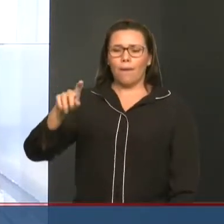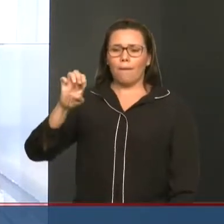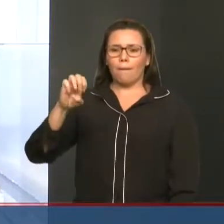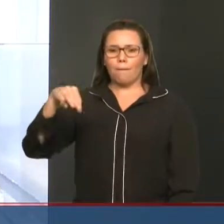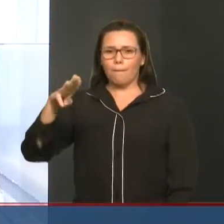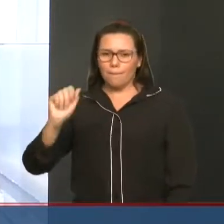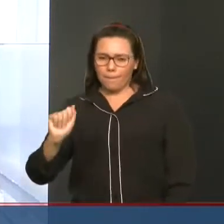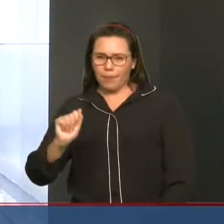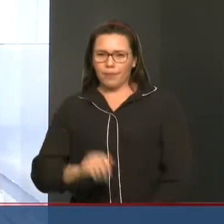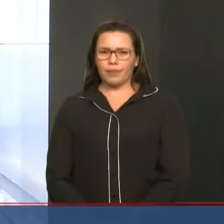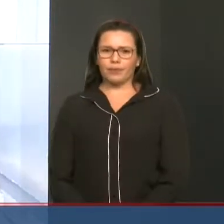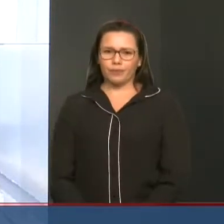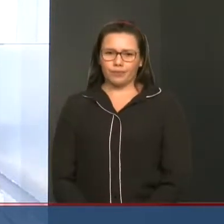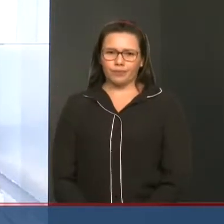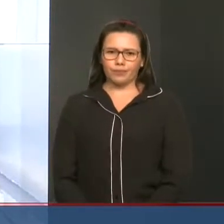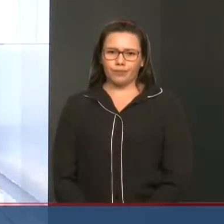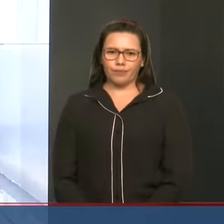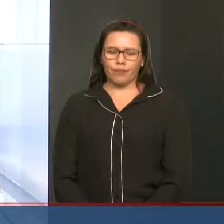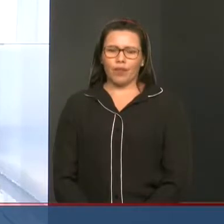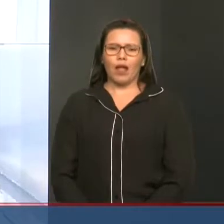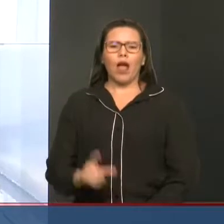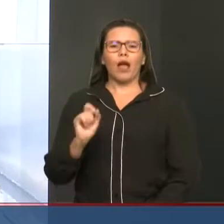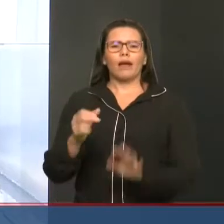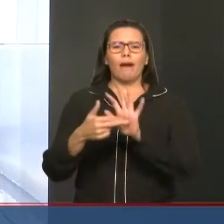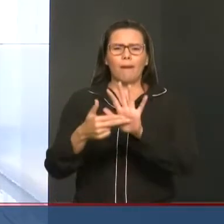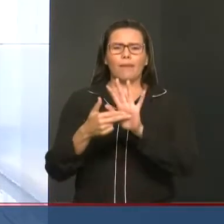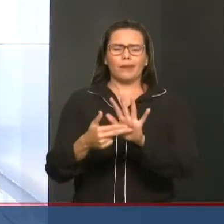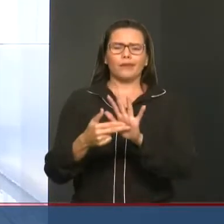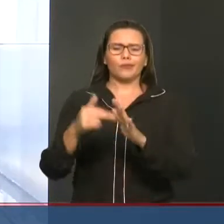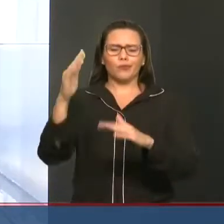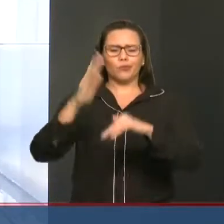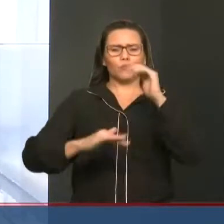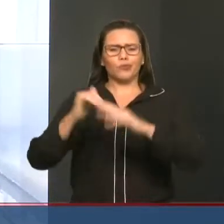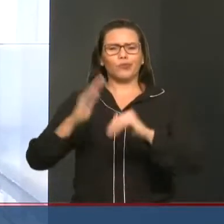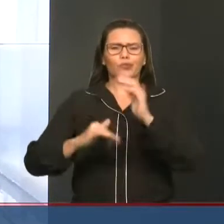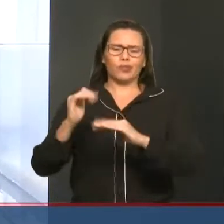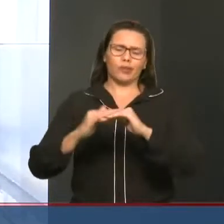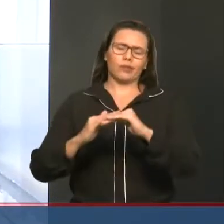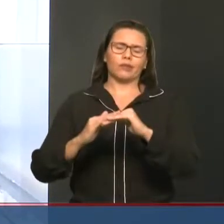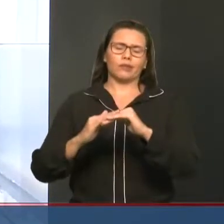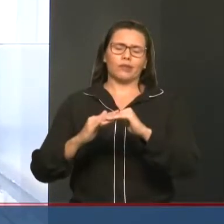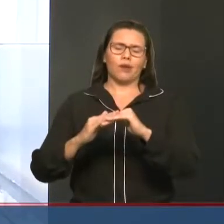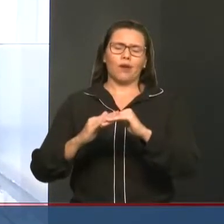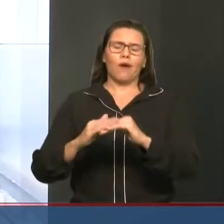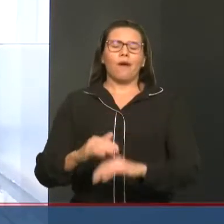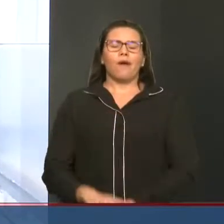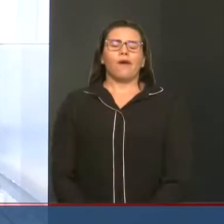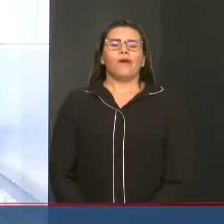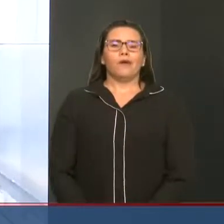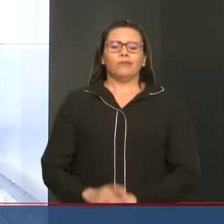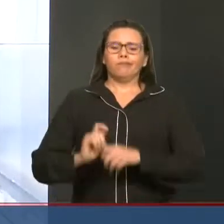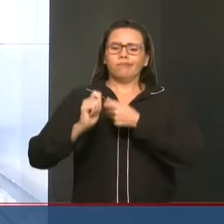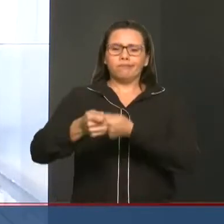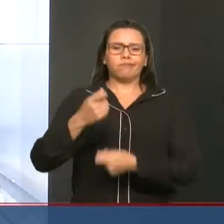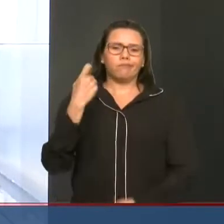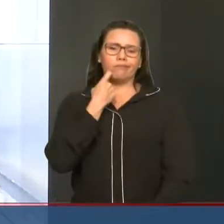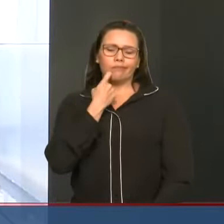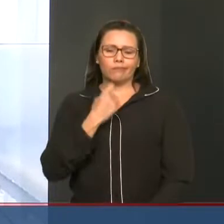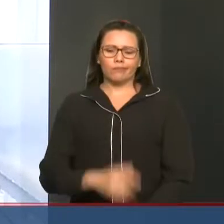do Estado do Maranhão. A legítima representante dos pescadores, fundada em 1933, portanto, com quase 90 anos,